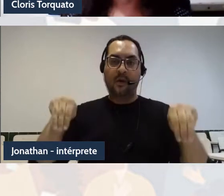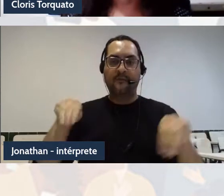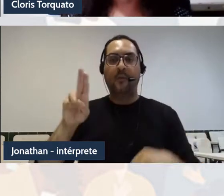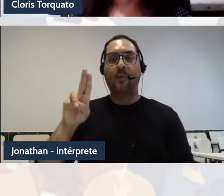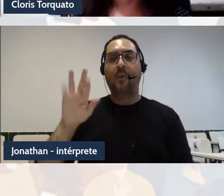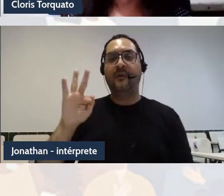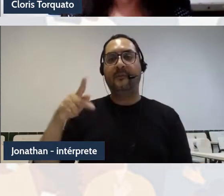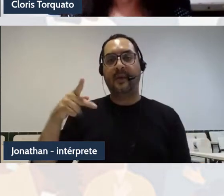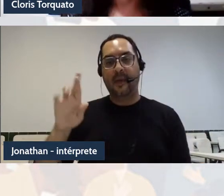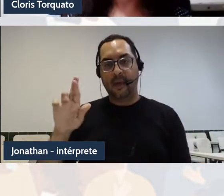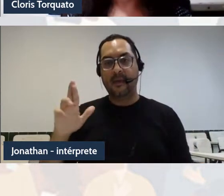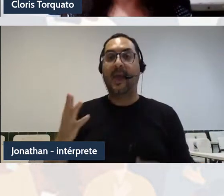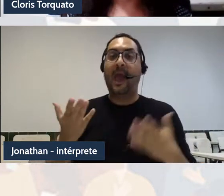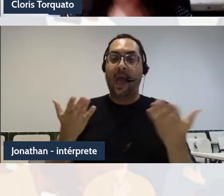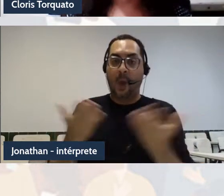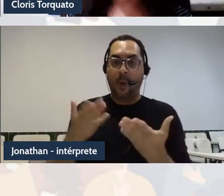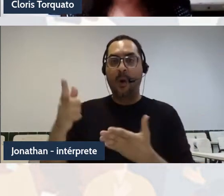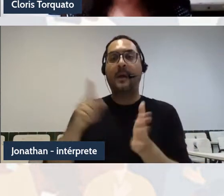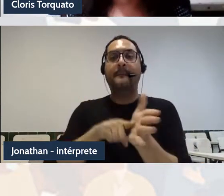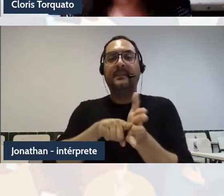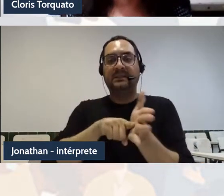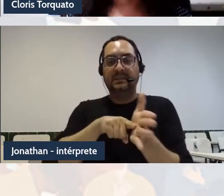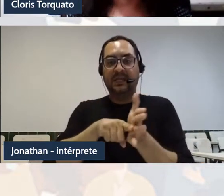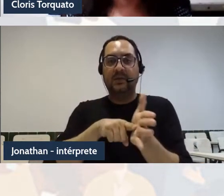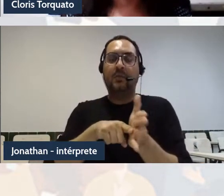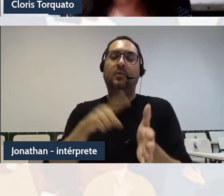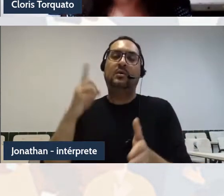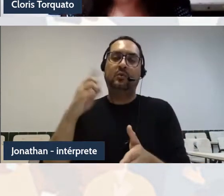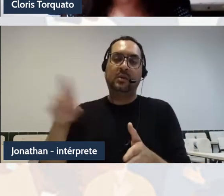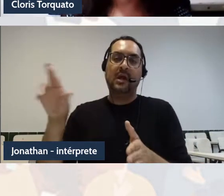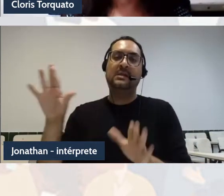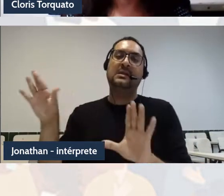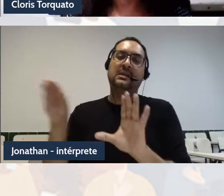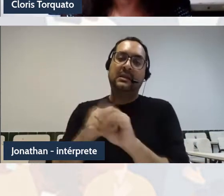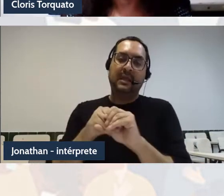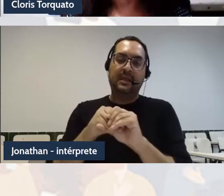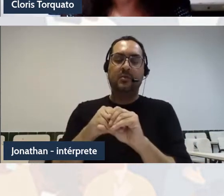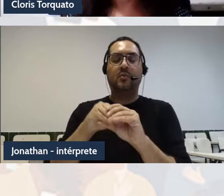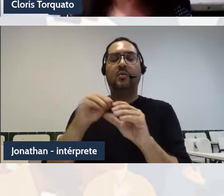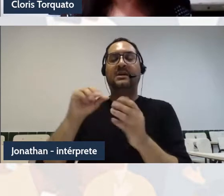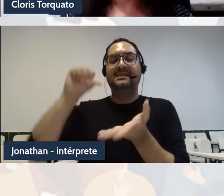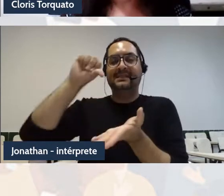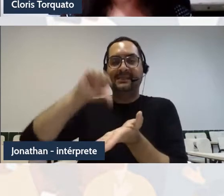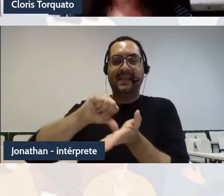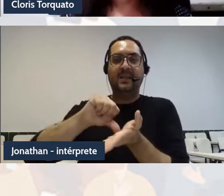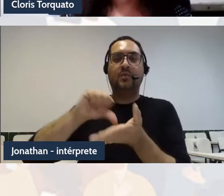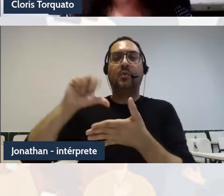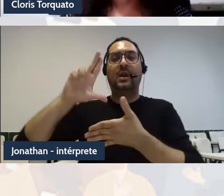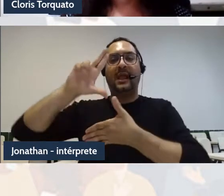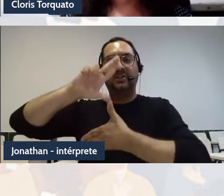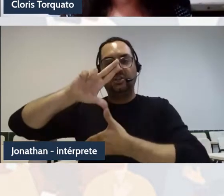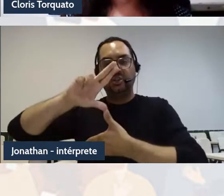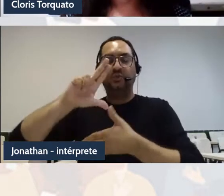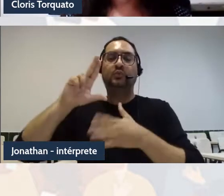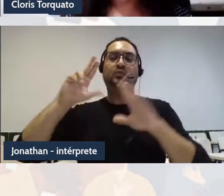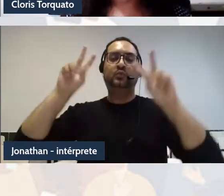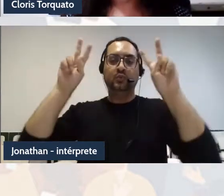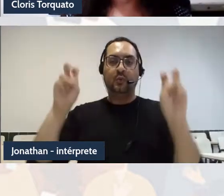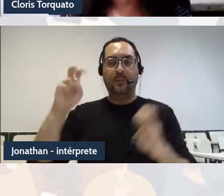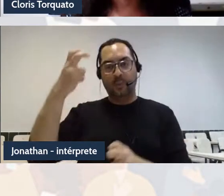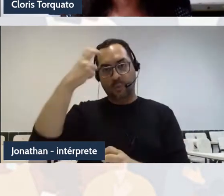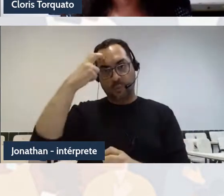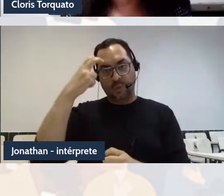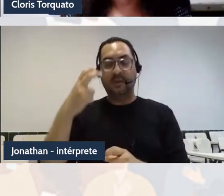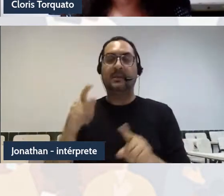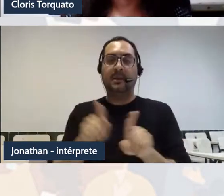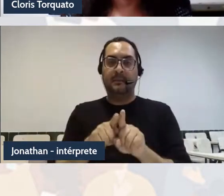pesquisadora associada do Centro Latino-Americano de Estudos em Cultura e professora adjunto da Universidade